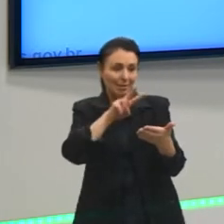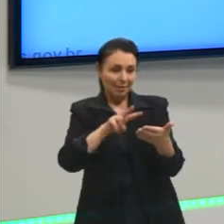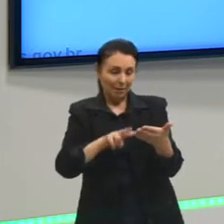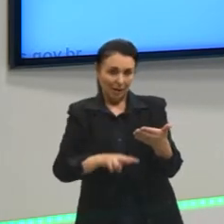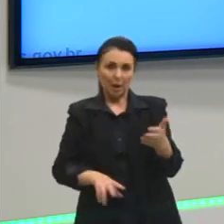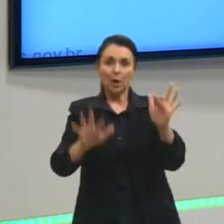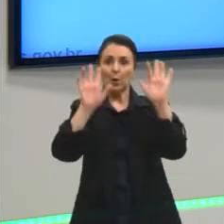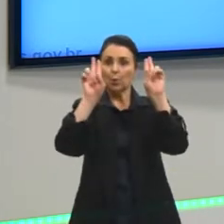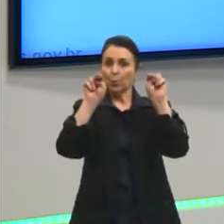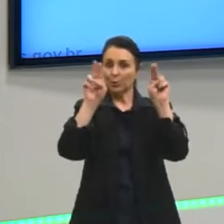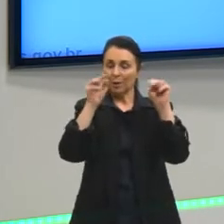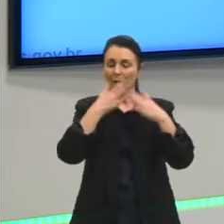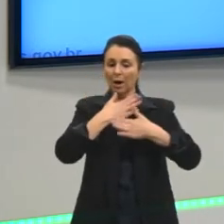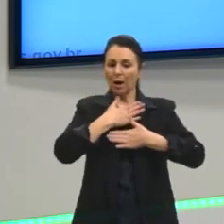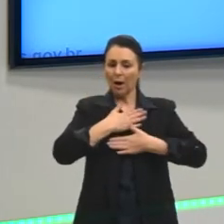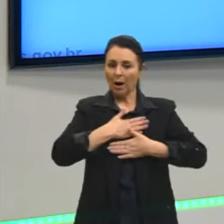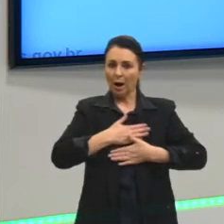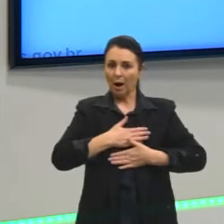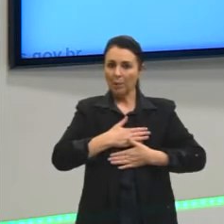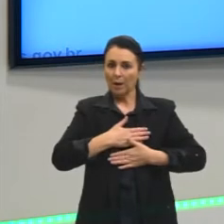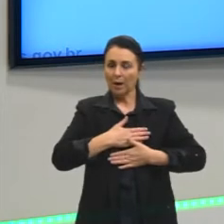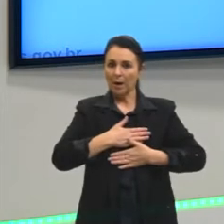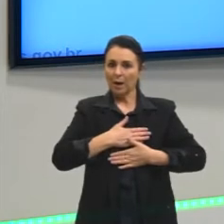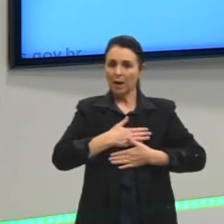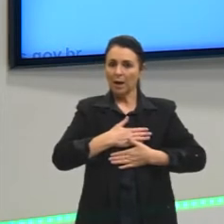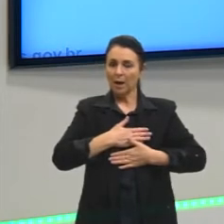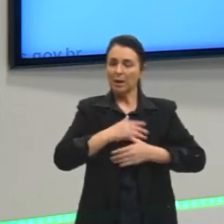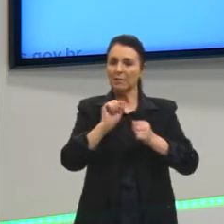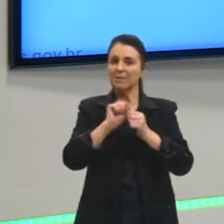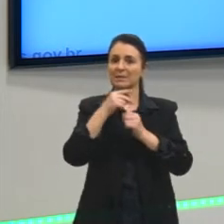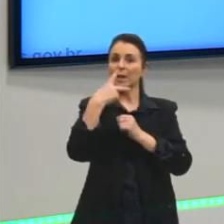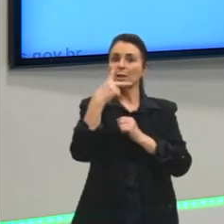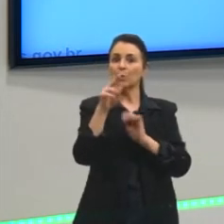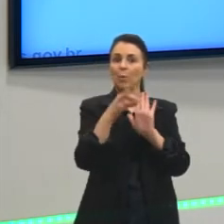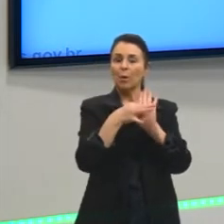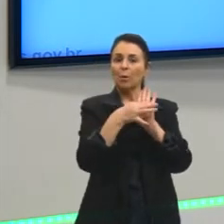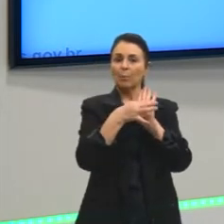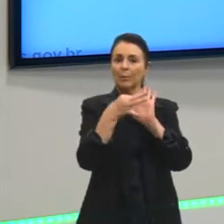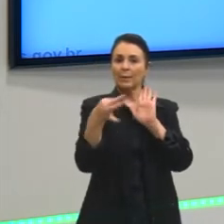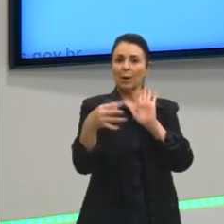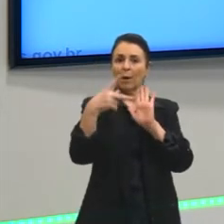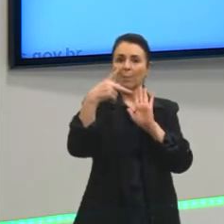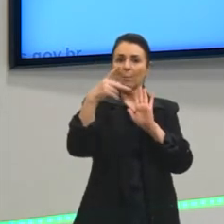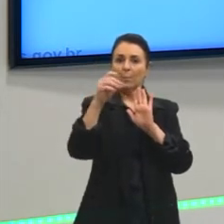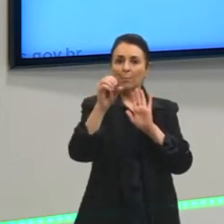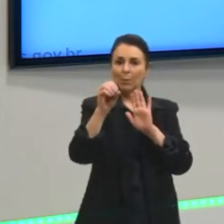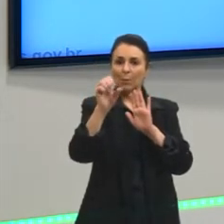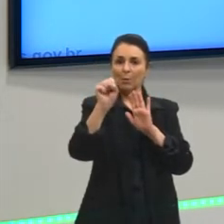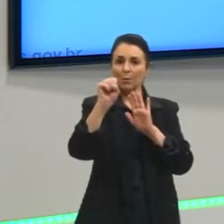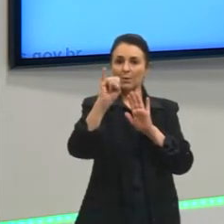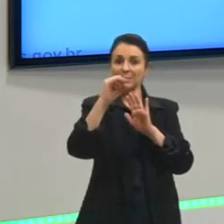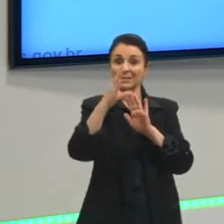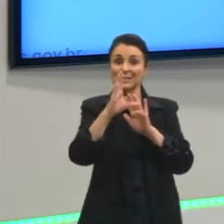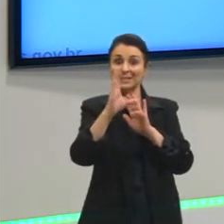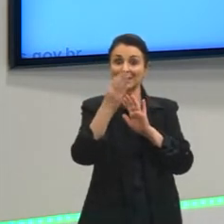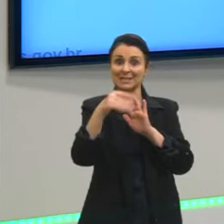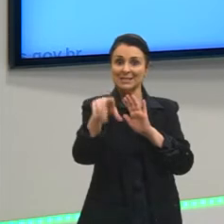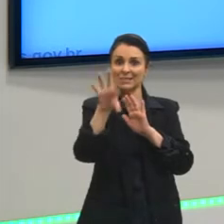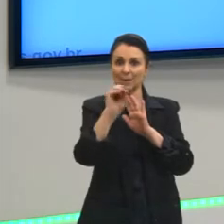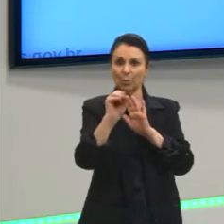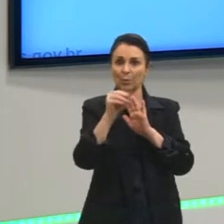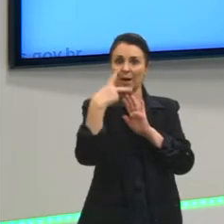e o que que tu vai fazer? Te posicionar em relação a esse. Ou seja, qual é a minha opinião em relação a isso?